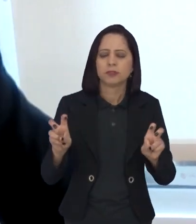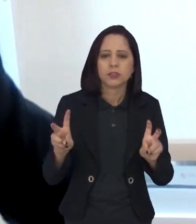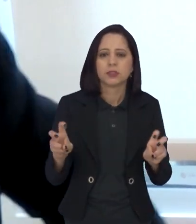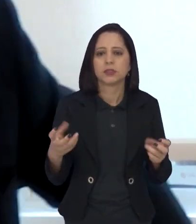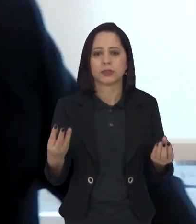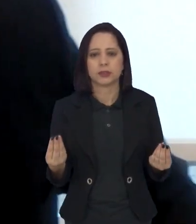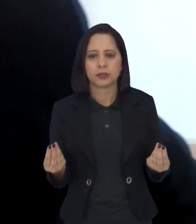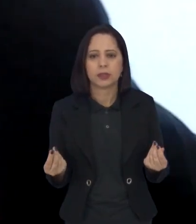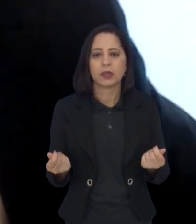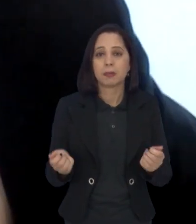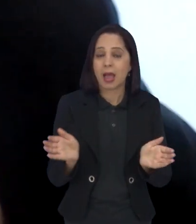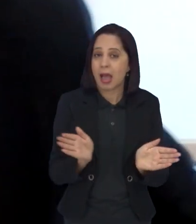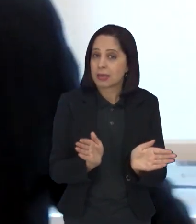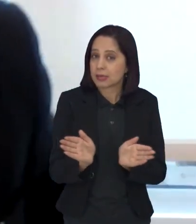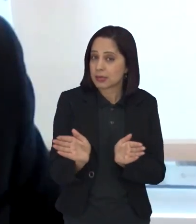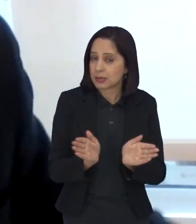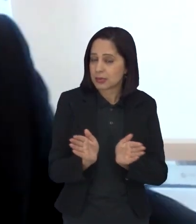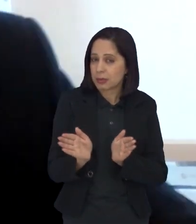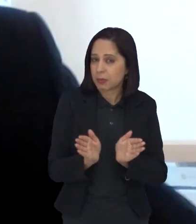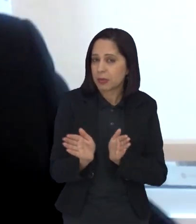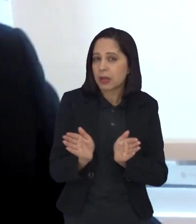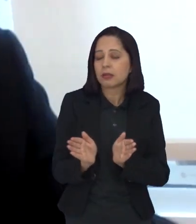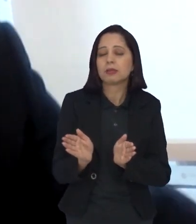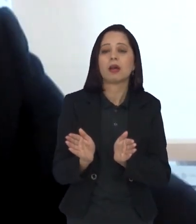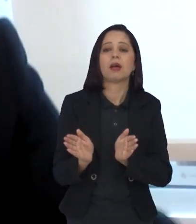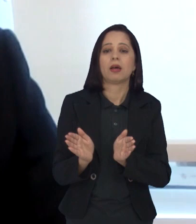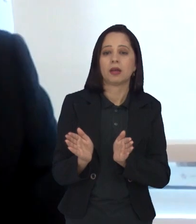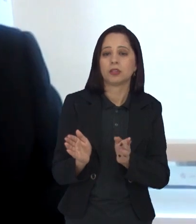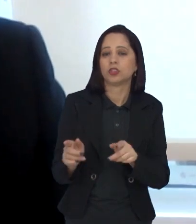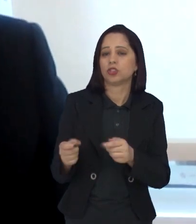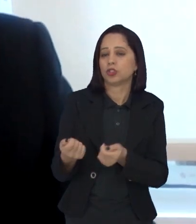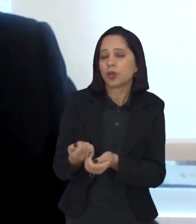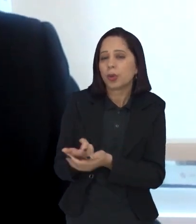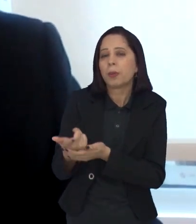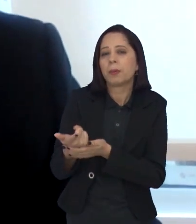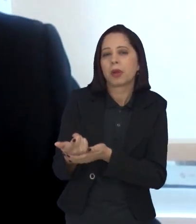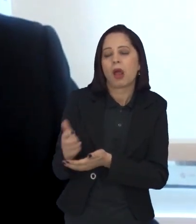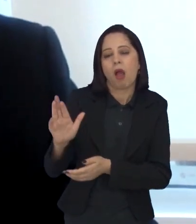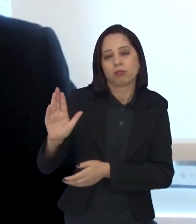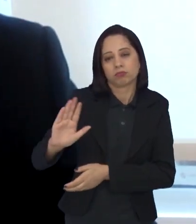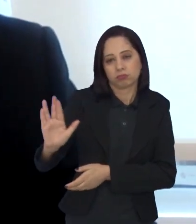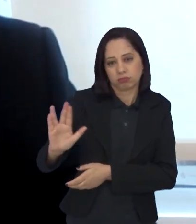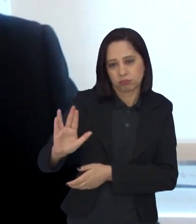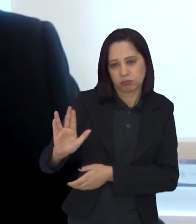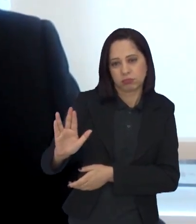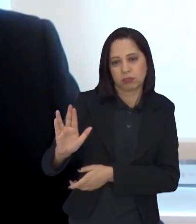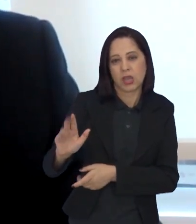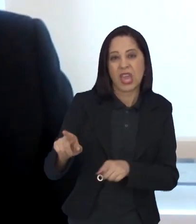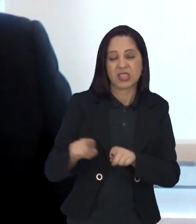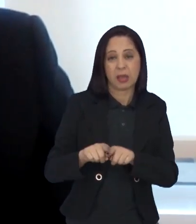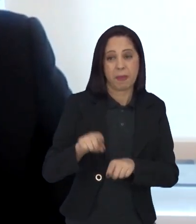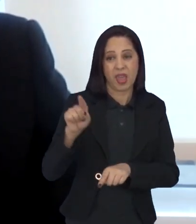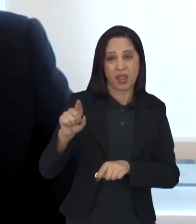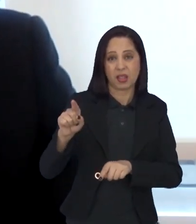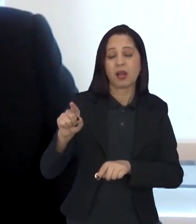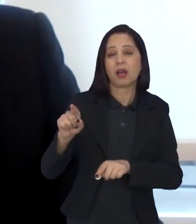do acesso a cannabis medicinal e até sobre esse julgamento que está ocorrendo no STF.